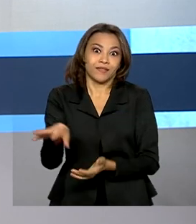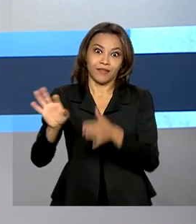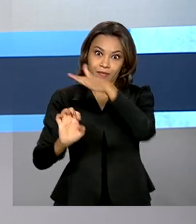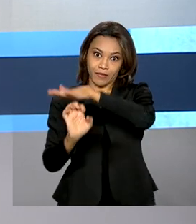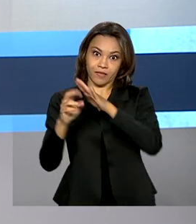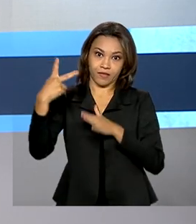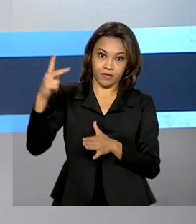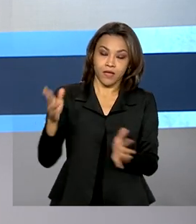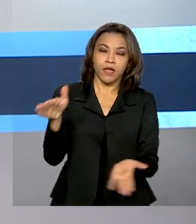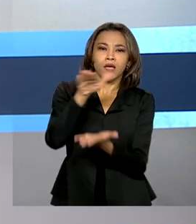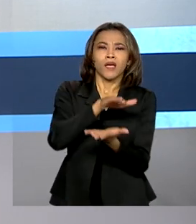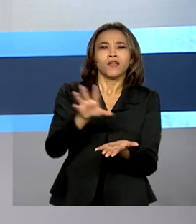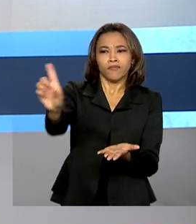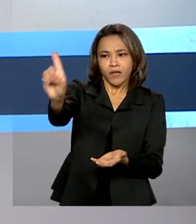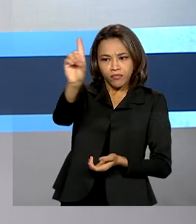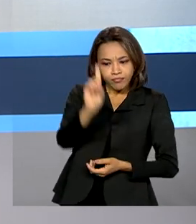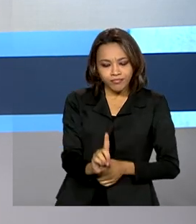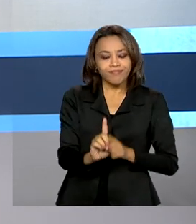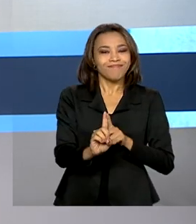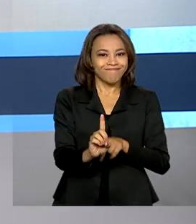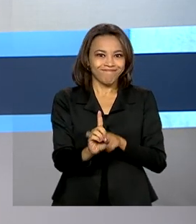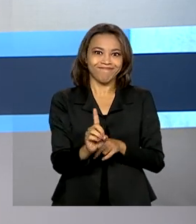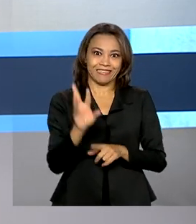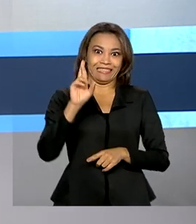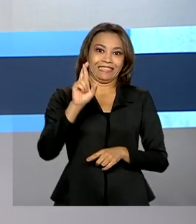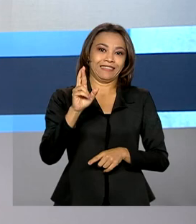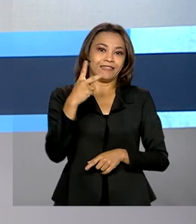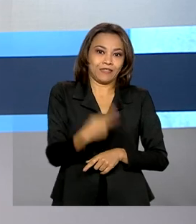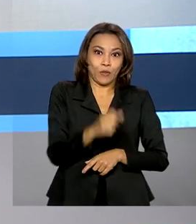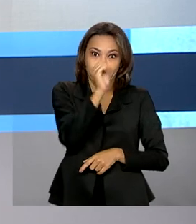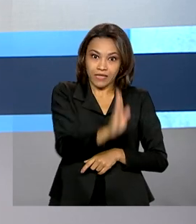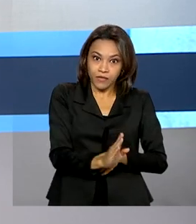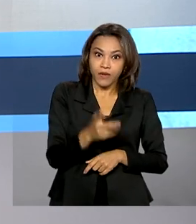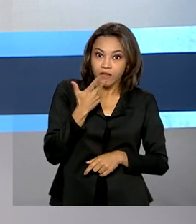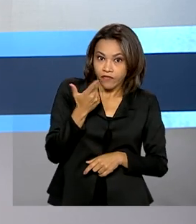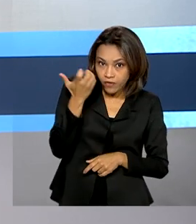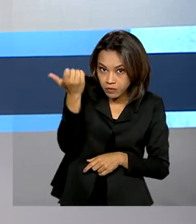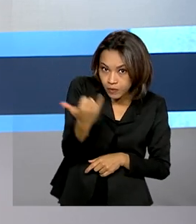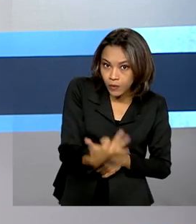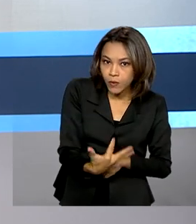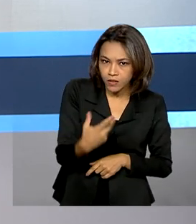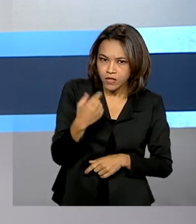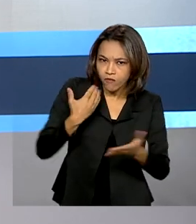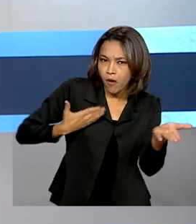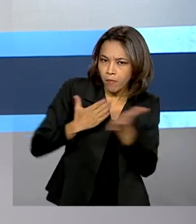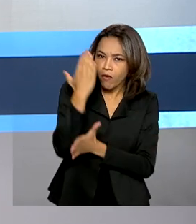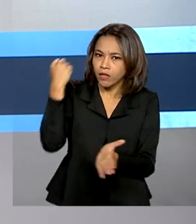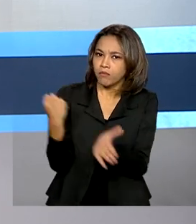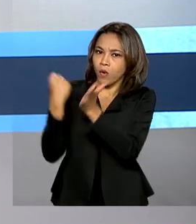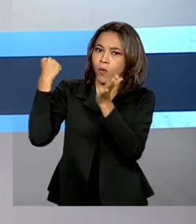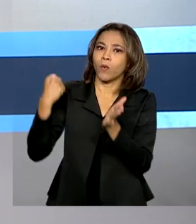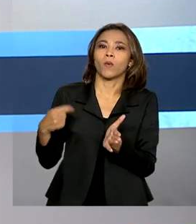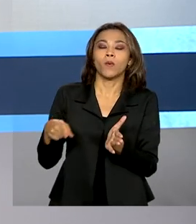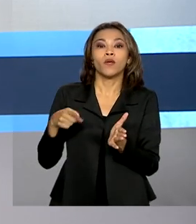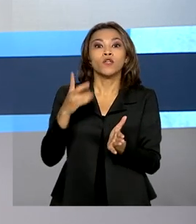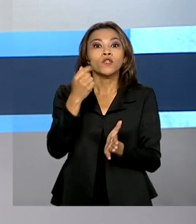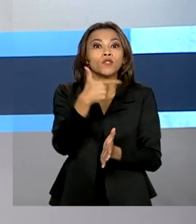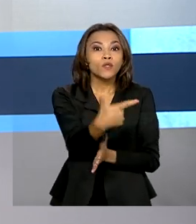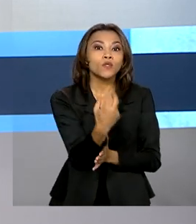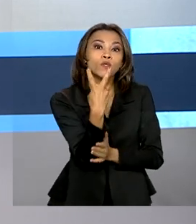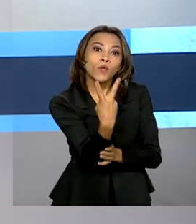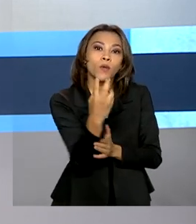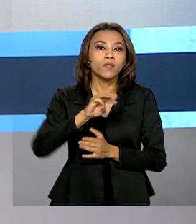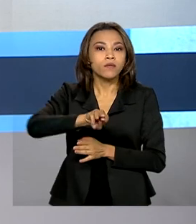Congresso recebeu o presidente da farmacêutica no Brasil. Ele afirmou que se a vacina for aprovada pela Anvisa, 2 milhões de